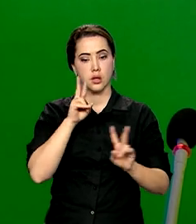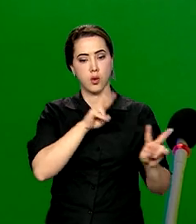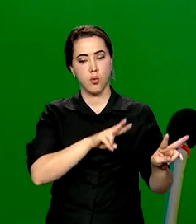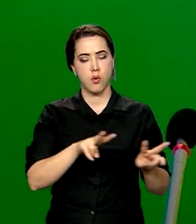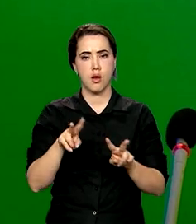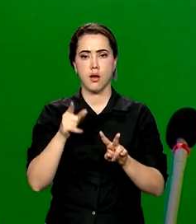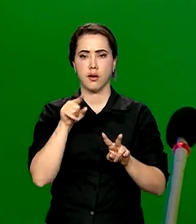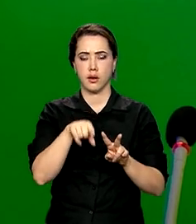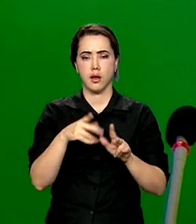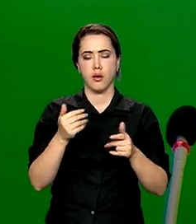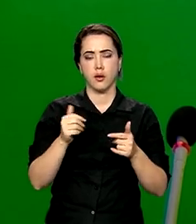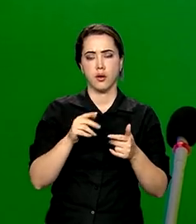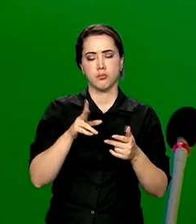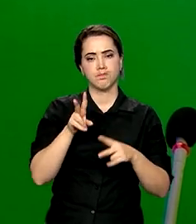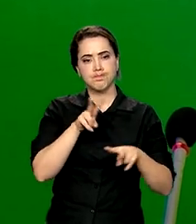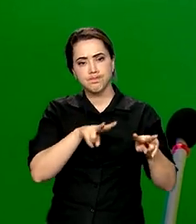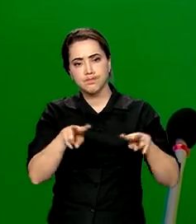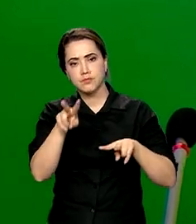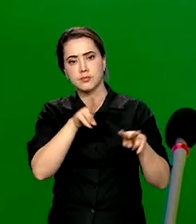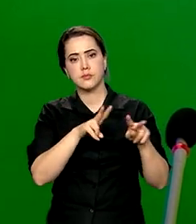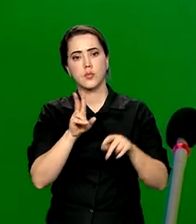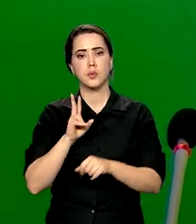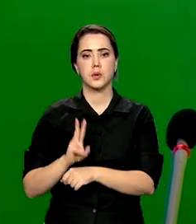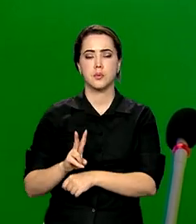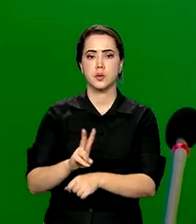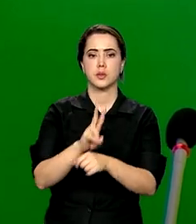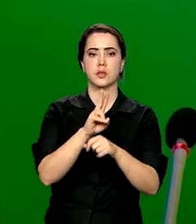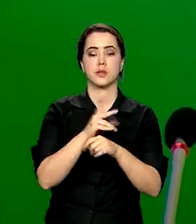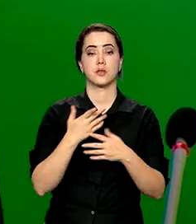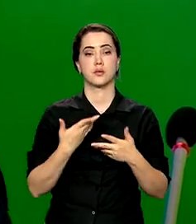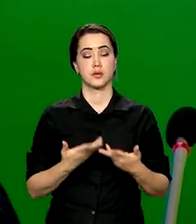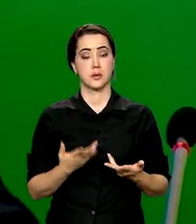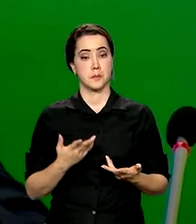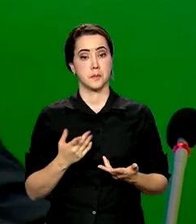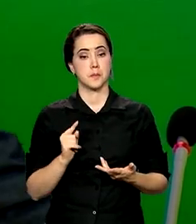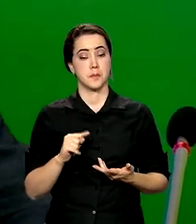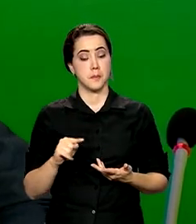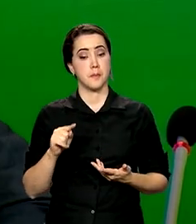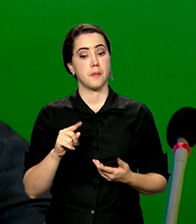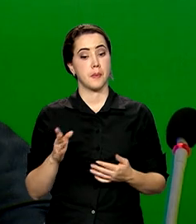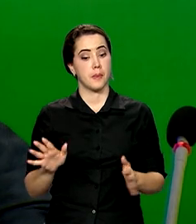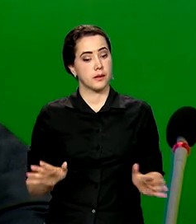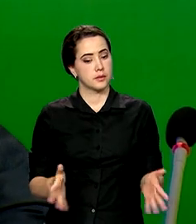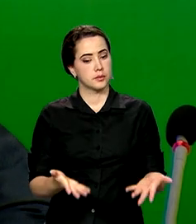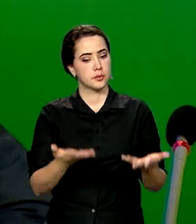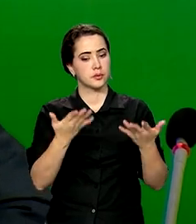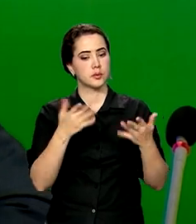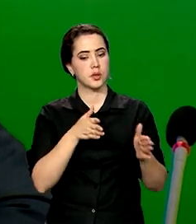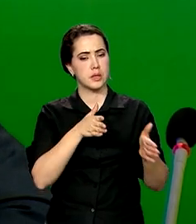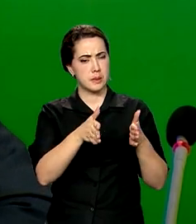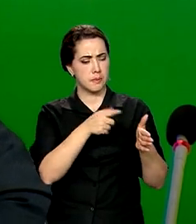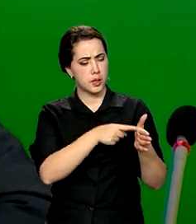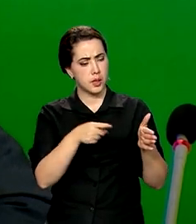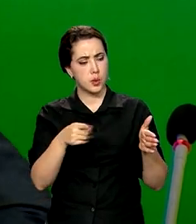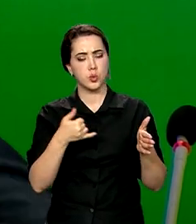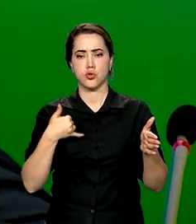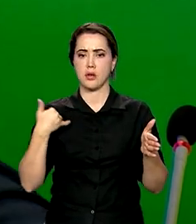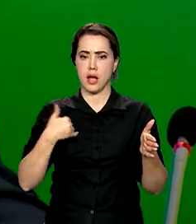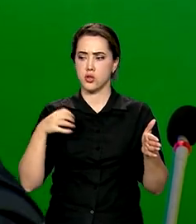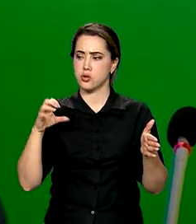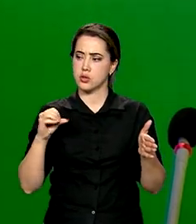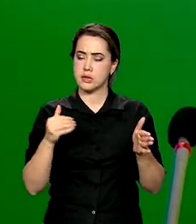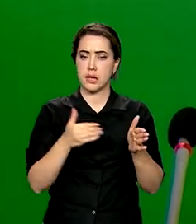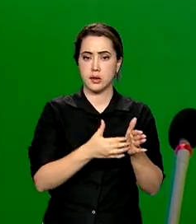articulado para a defesa, para a proteção e para a promoção desse período tão fundamental